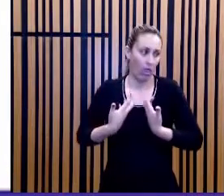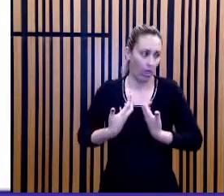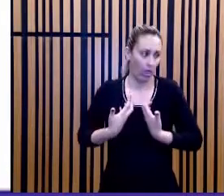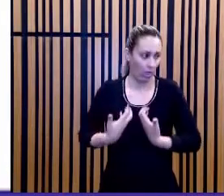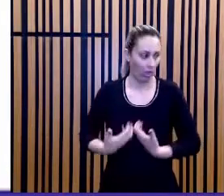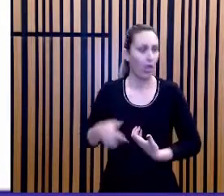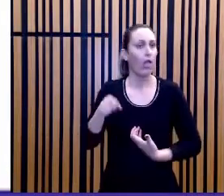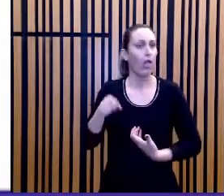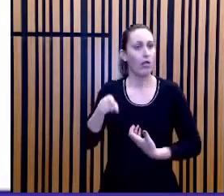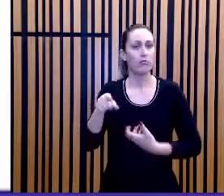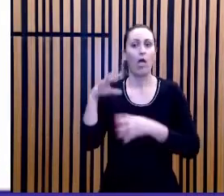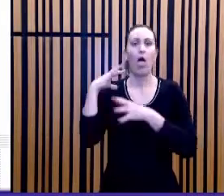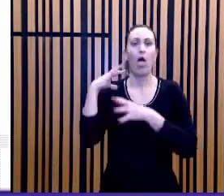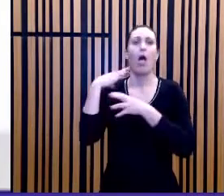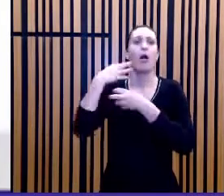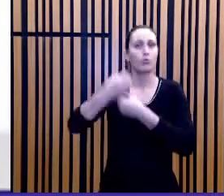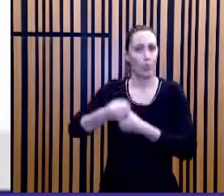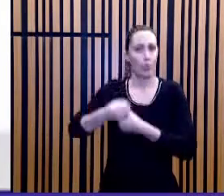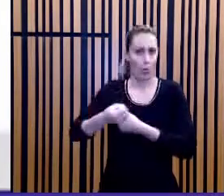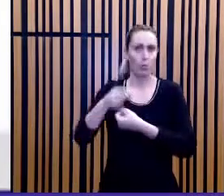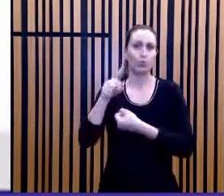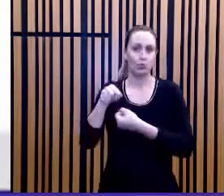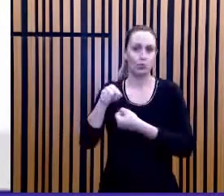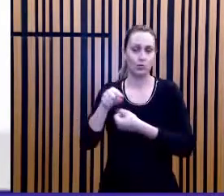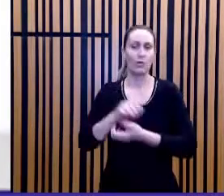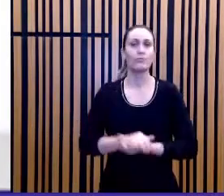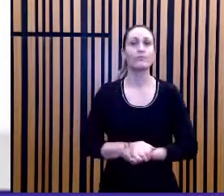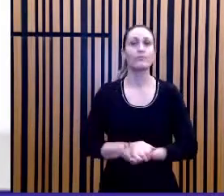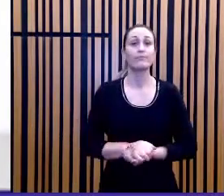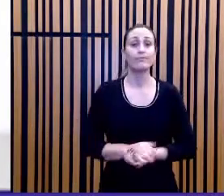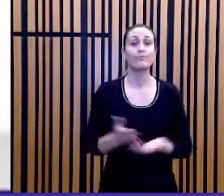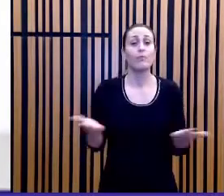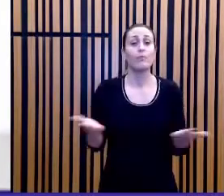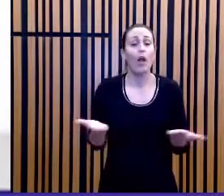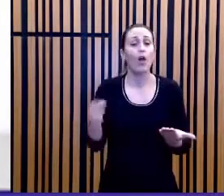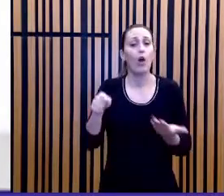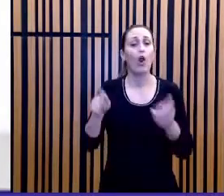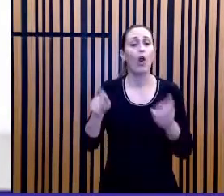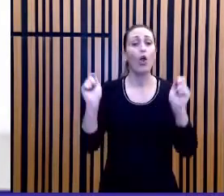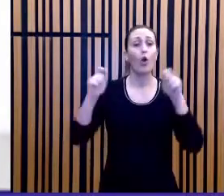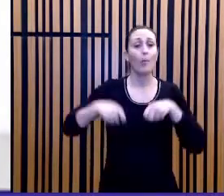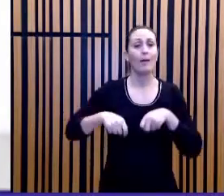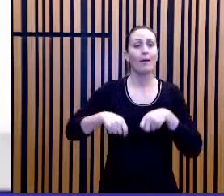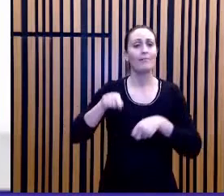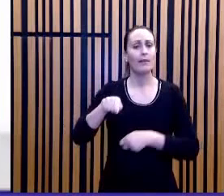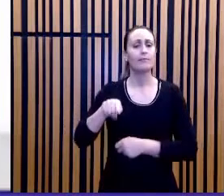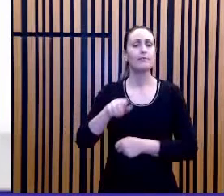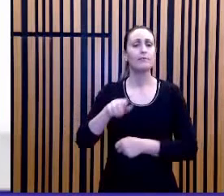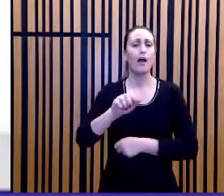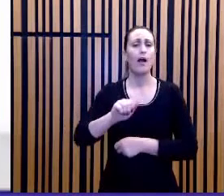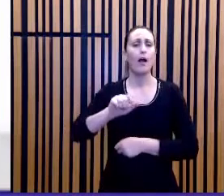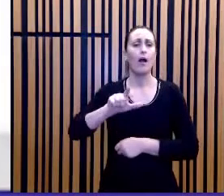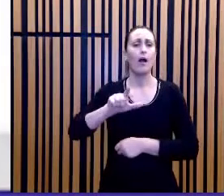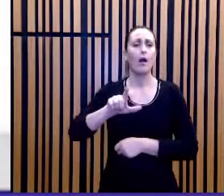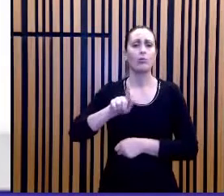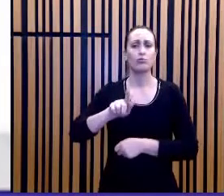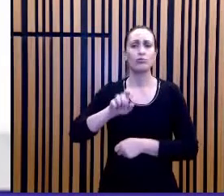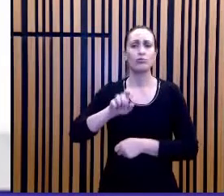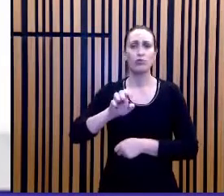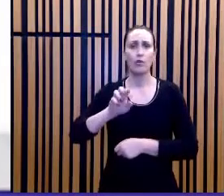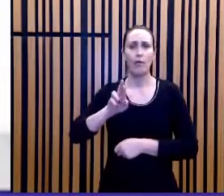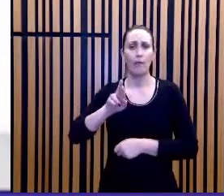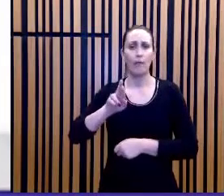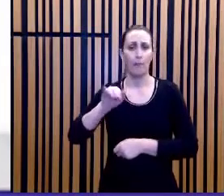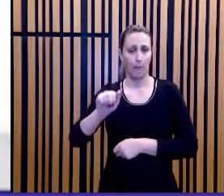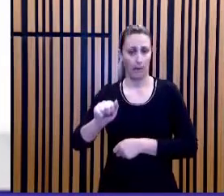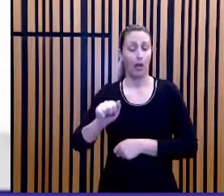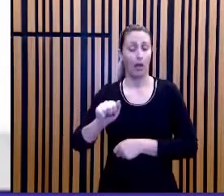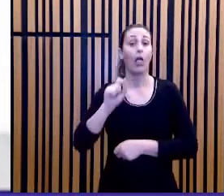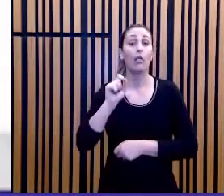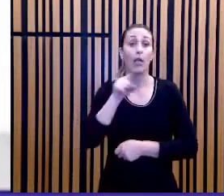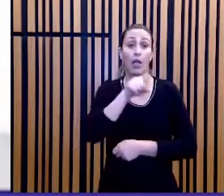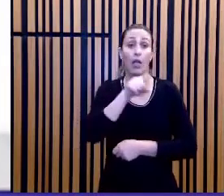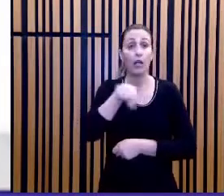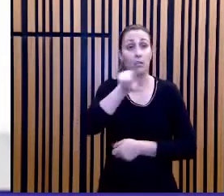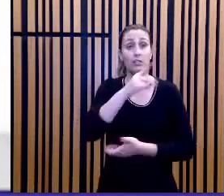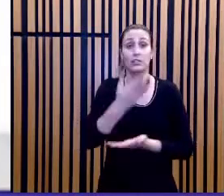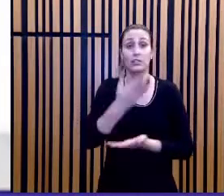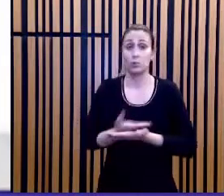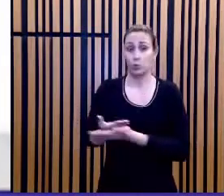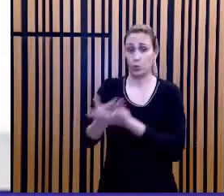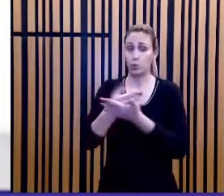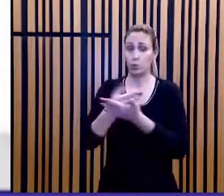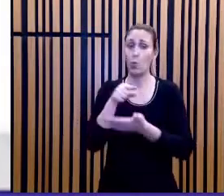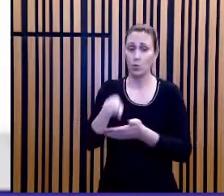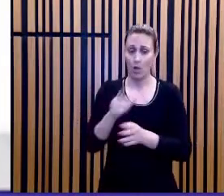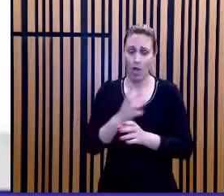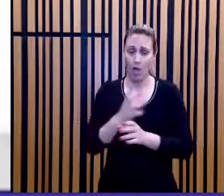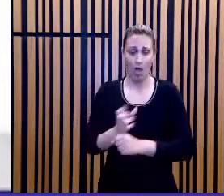Tudo bem? Competência 5, álgebra. Clássica questão do terreno na beira do rio. Quem estuda cálculo vê muitas questões desse